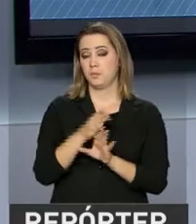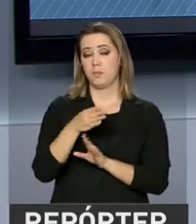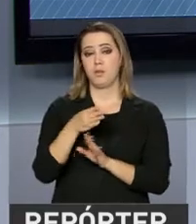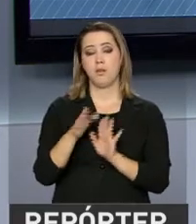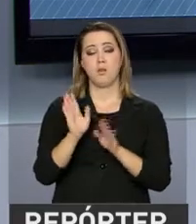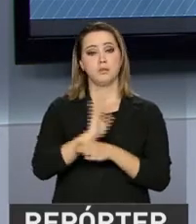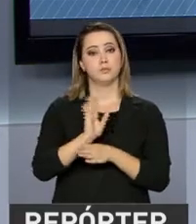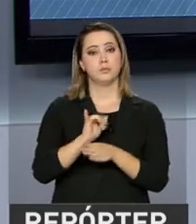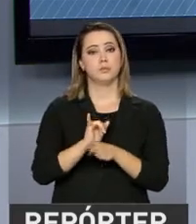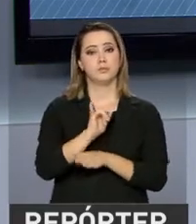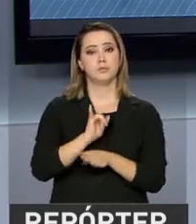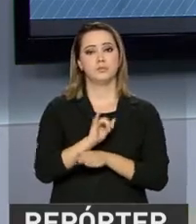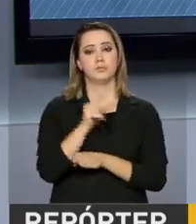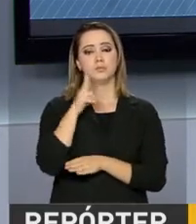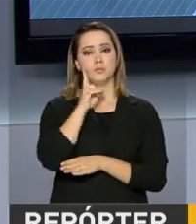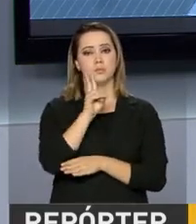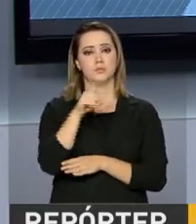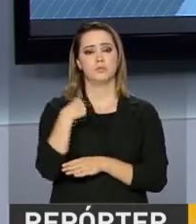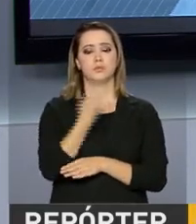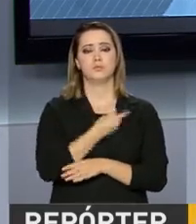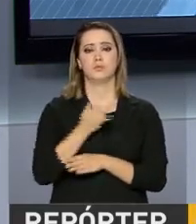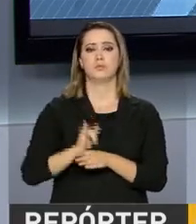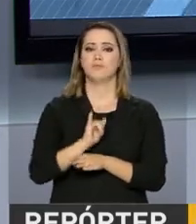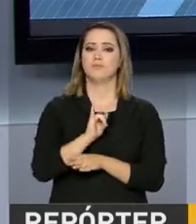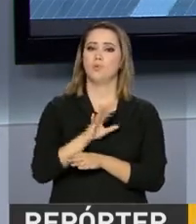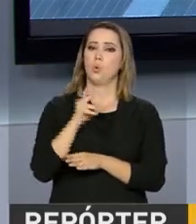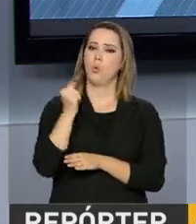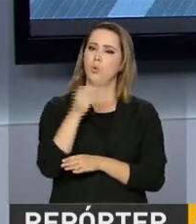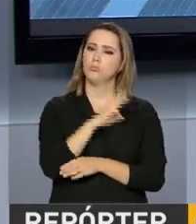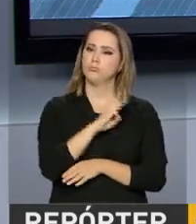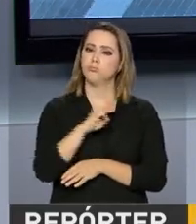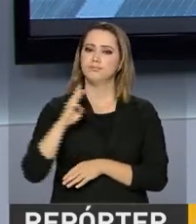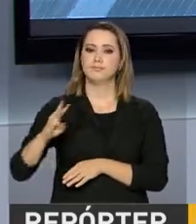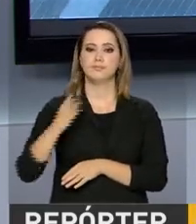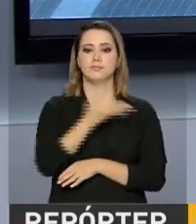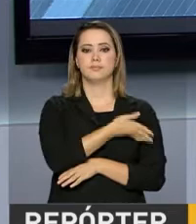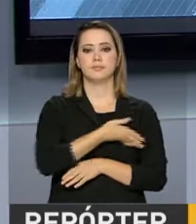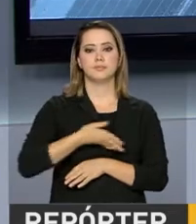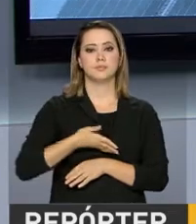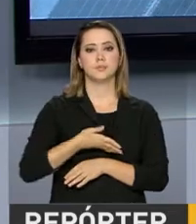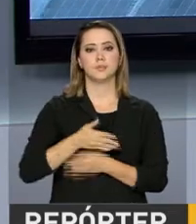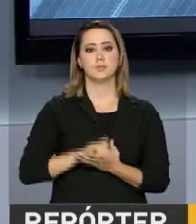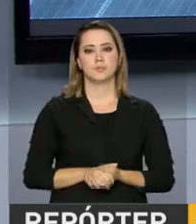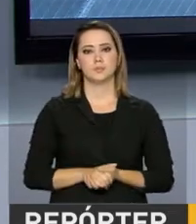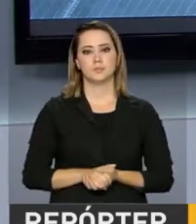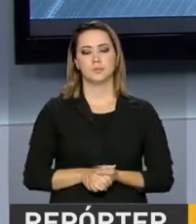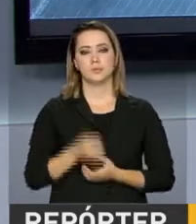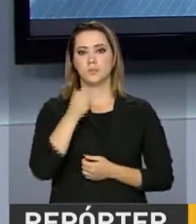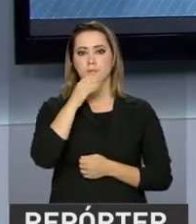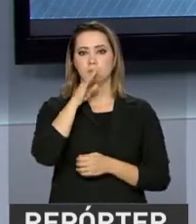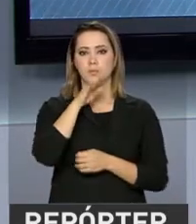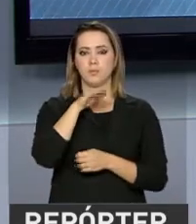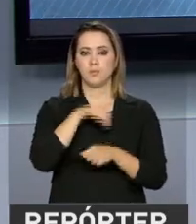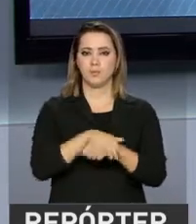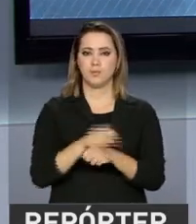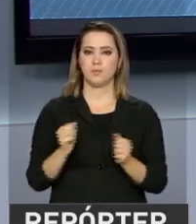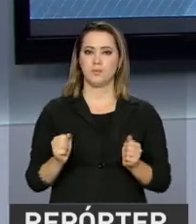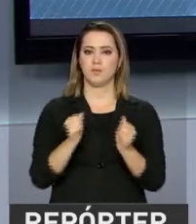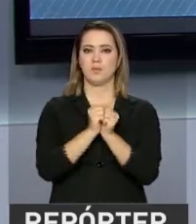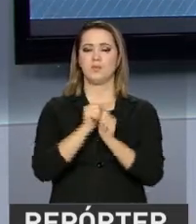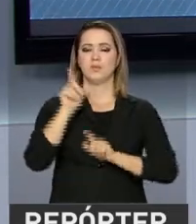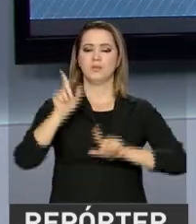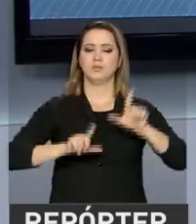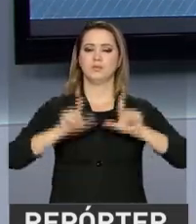reportagens completas você confere em nosso canal no YouTube ou na nossa página na internet. Uma boa noite para você